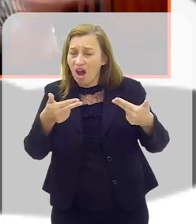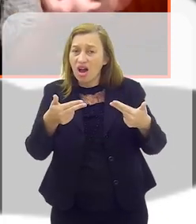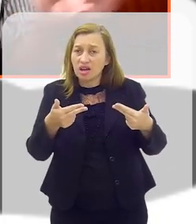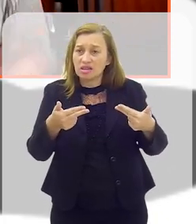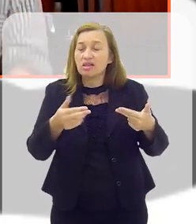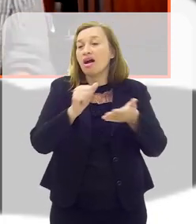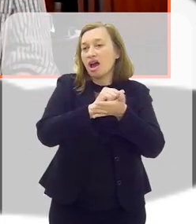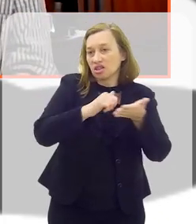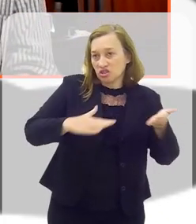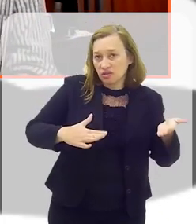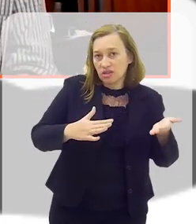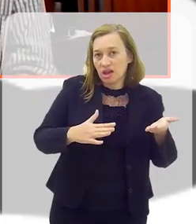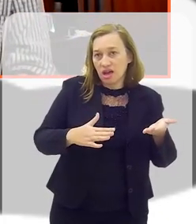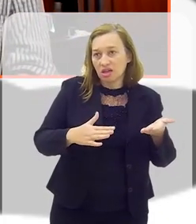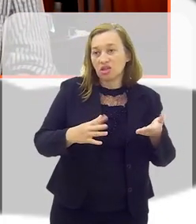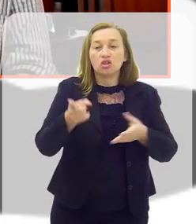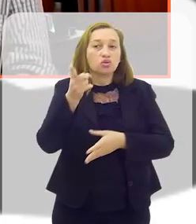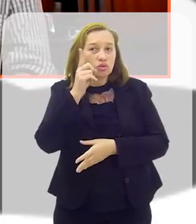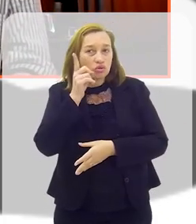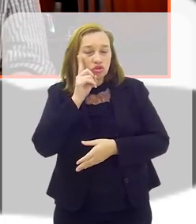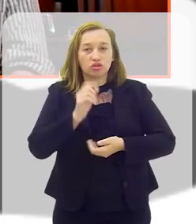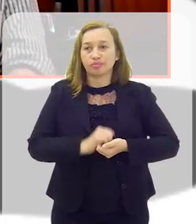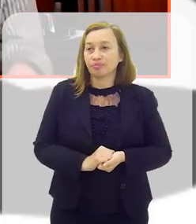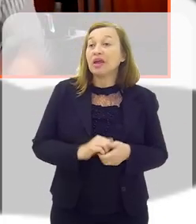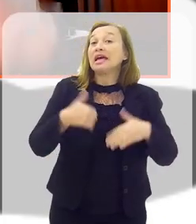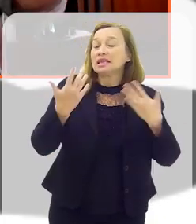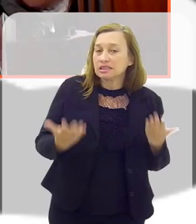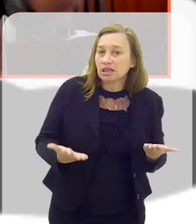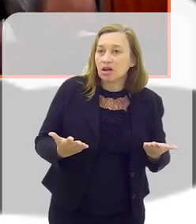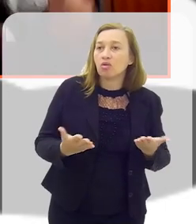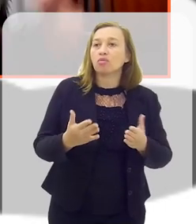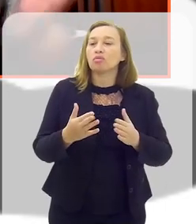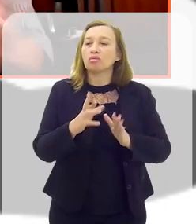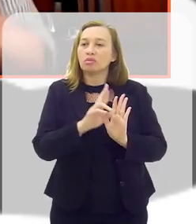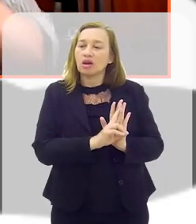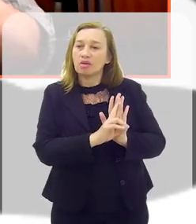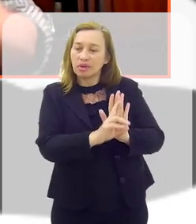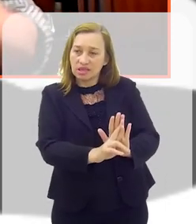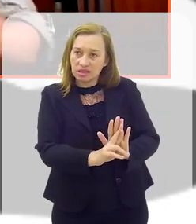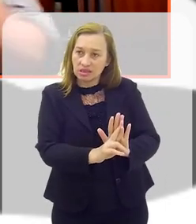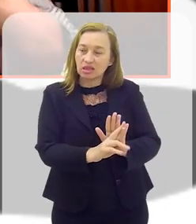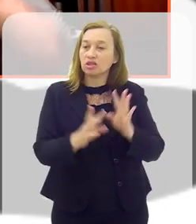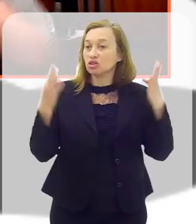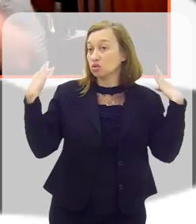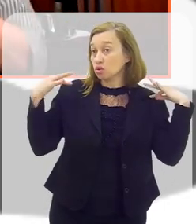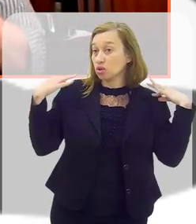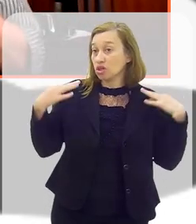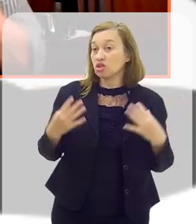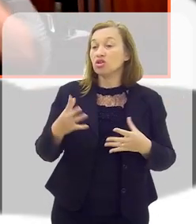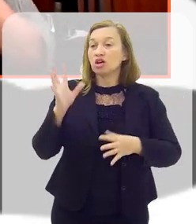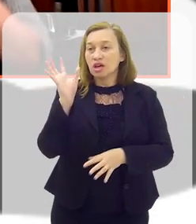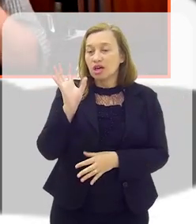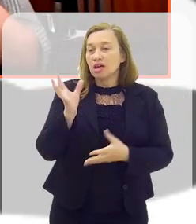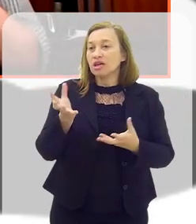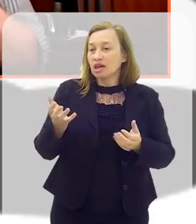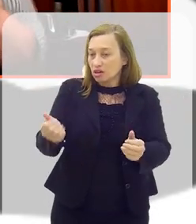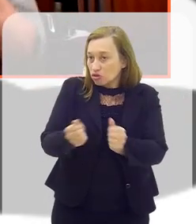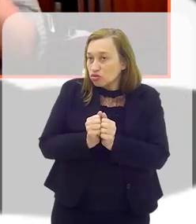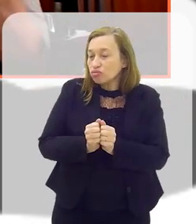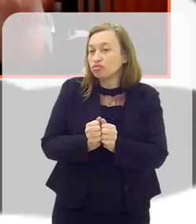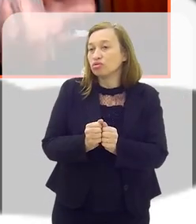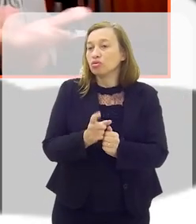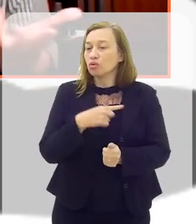Várias, várias atividades que são feitas no dia a dia. Então, esses embaixadores que resolvem estar conosco na associação,